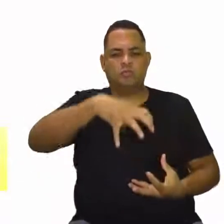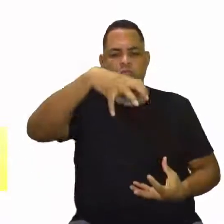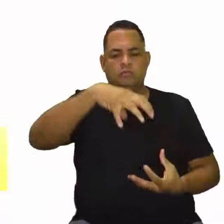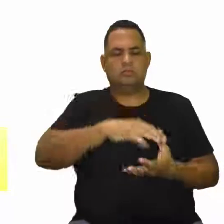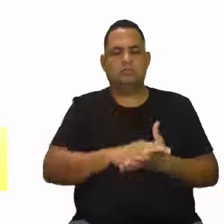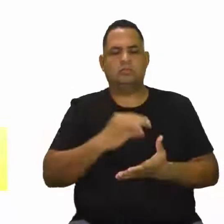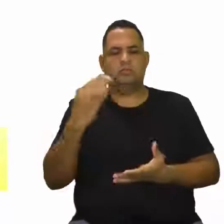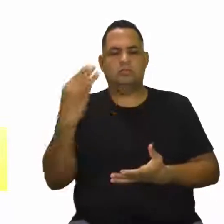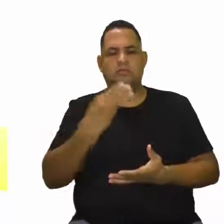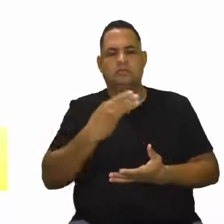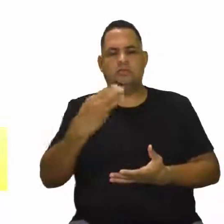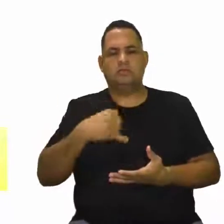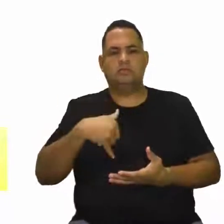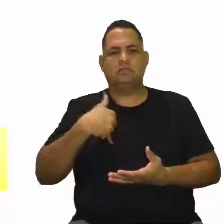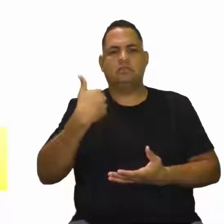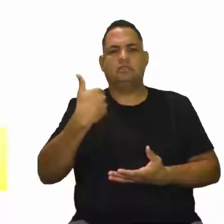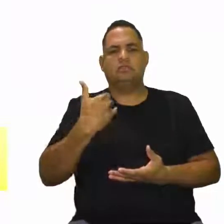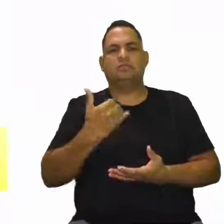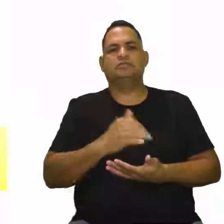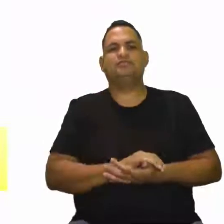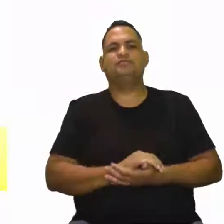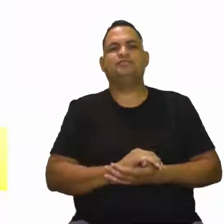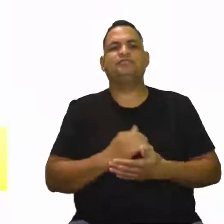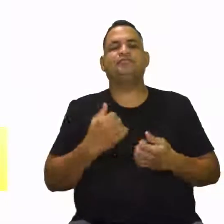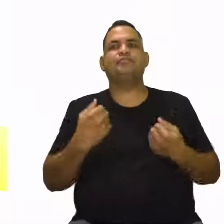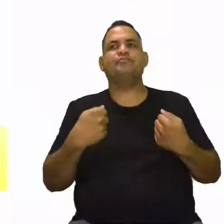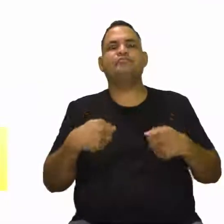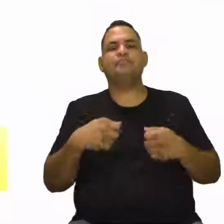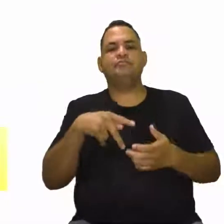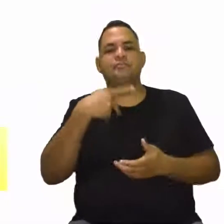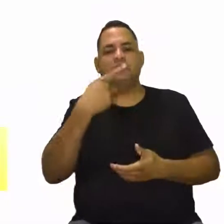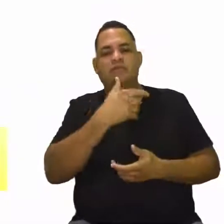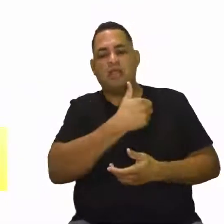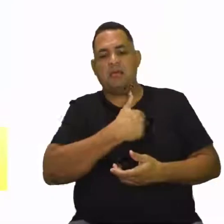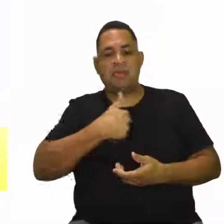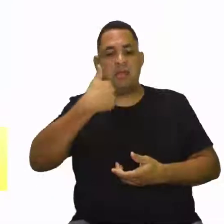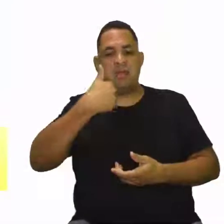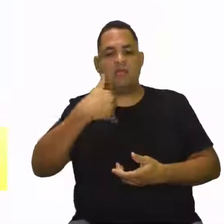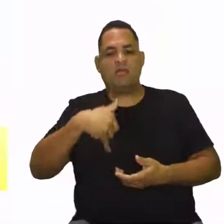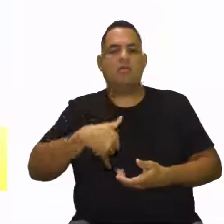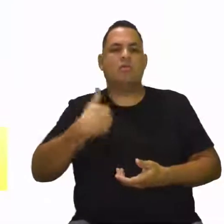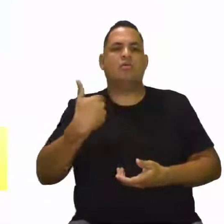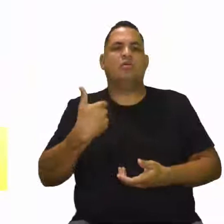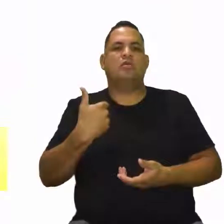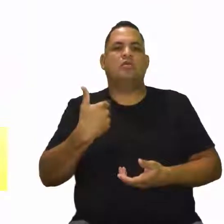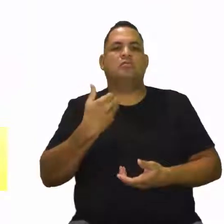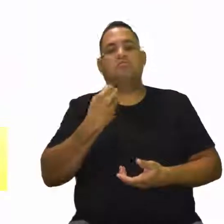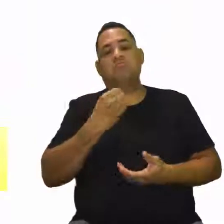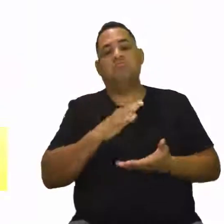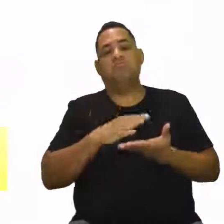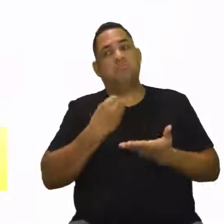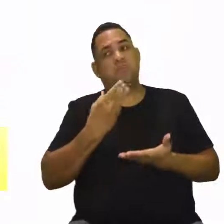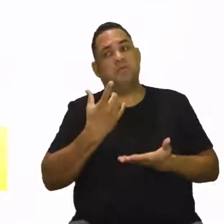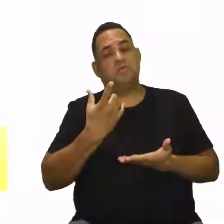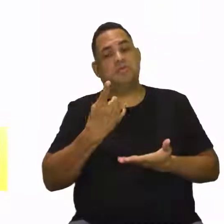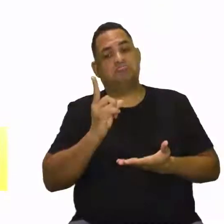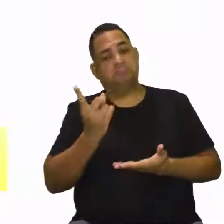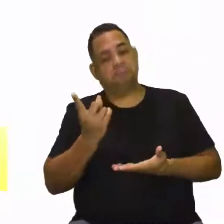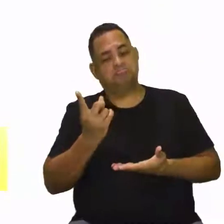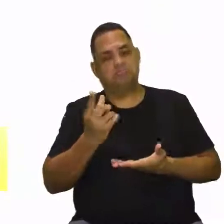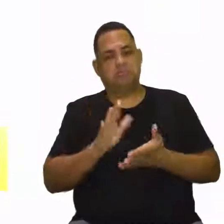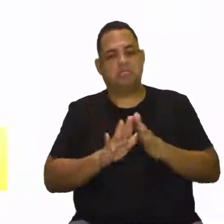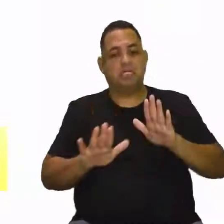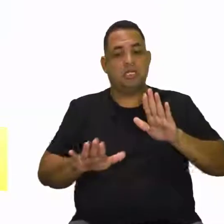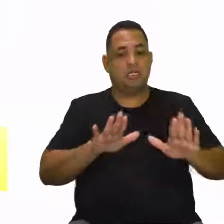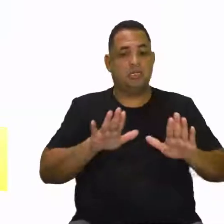terceira idade, né? Que muitos podem dizer que é a melhor idade. Para uns pode ser, para outros nem tanto. Mas aí vai